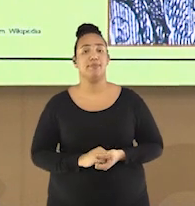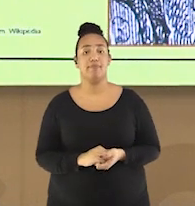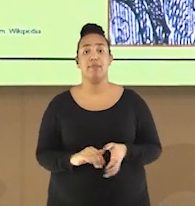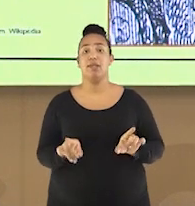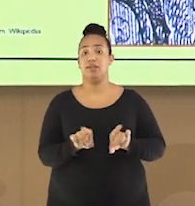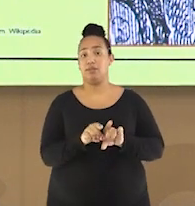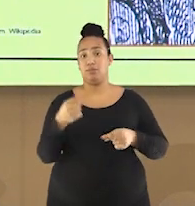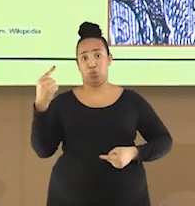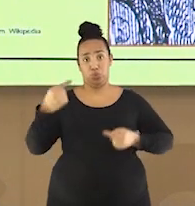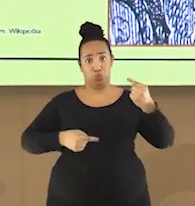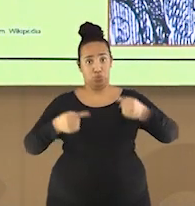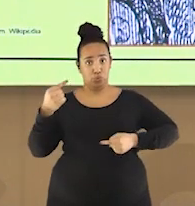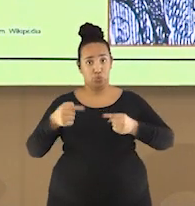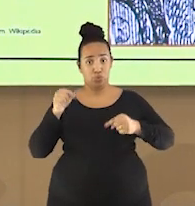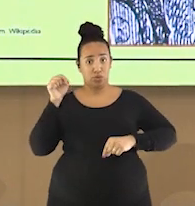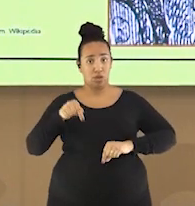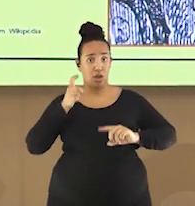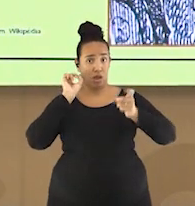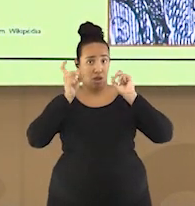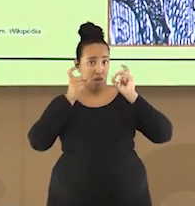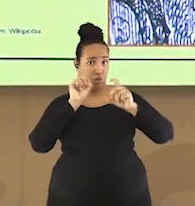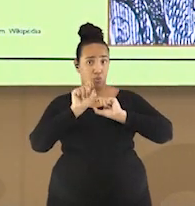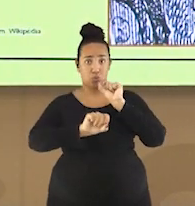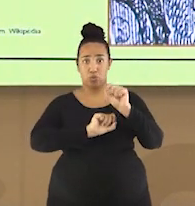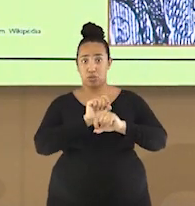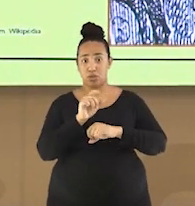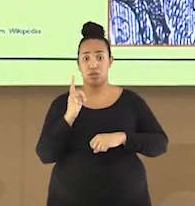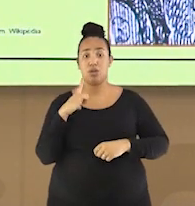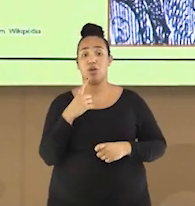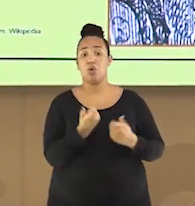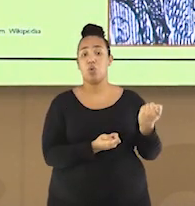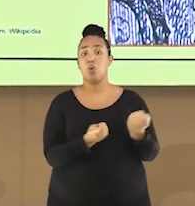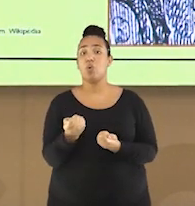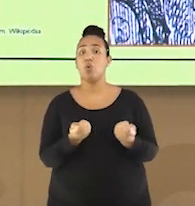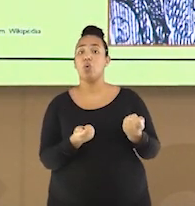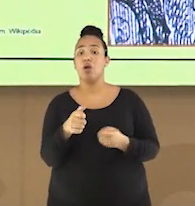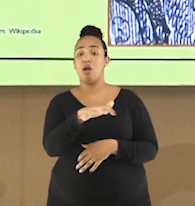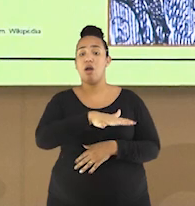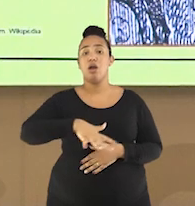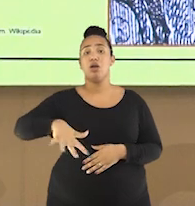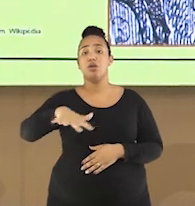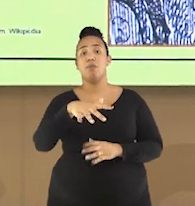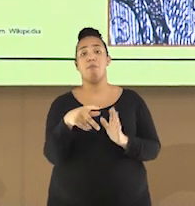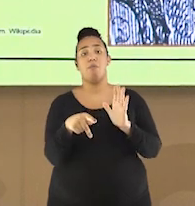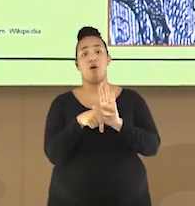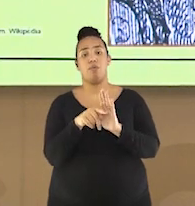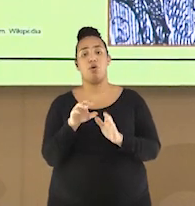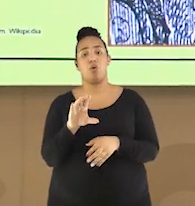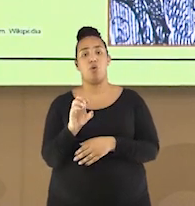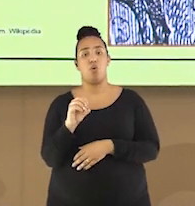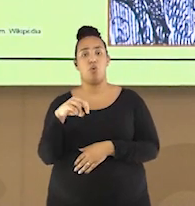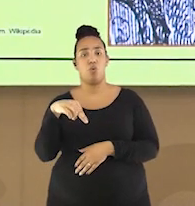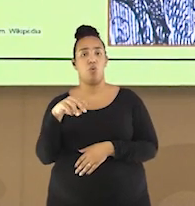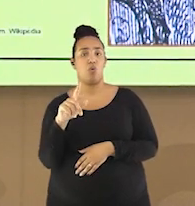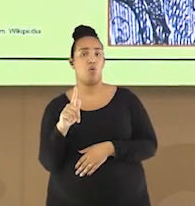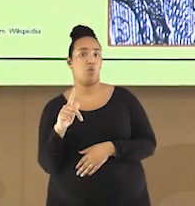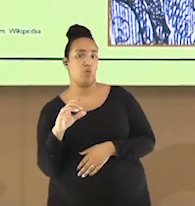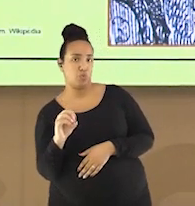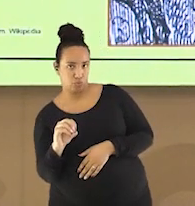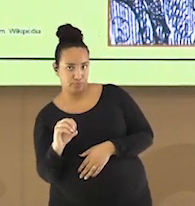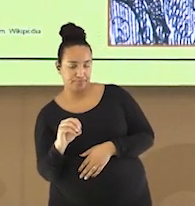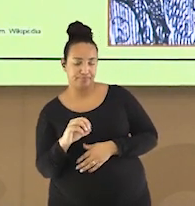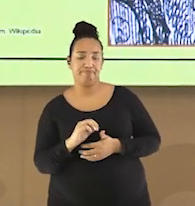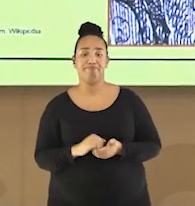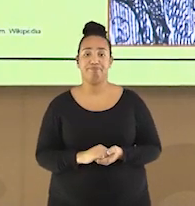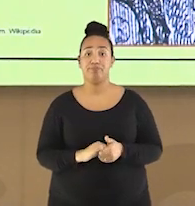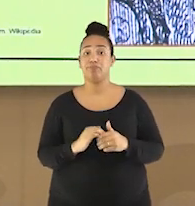foi debatida durante essas reuniões a questão do domínio de determinadas regiões do Congo, ocupados pelos belgas. A